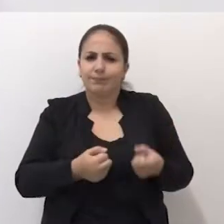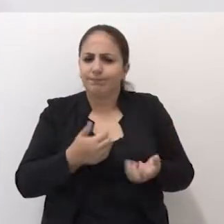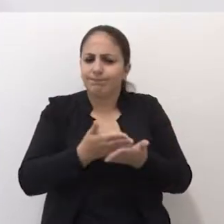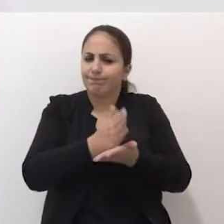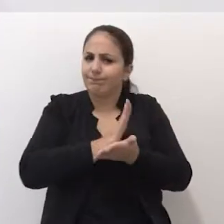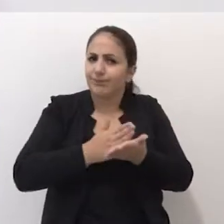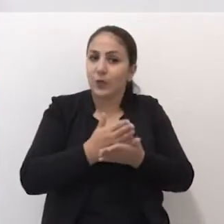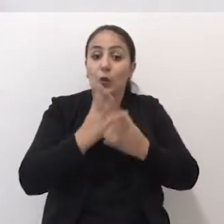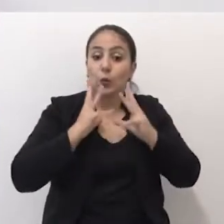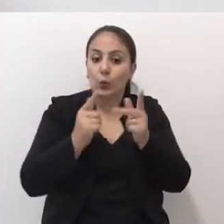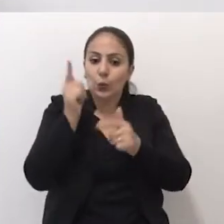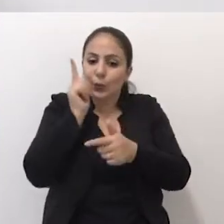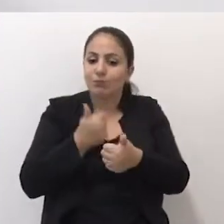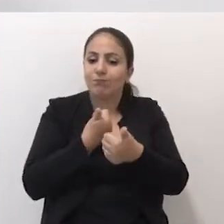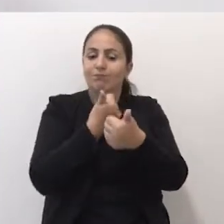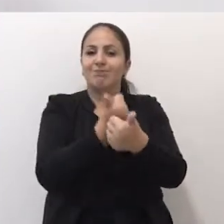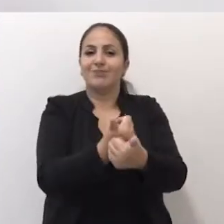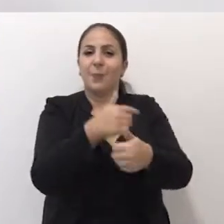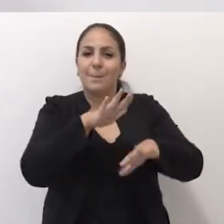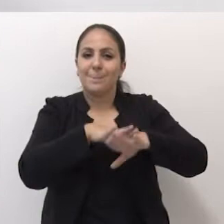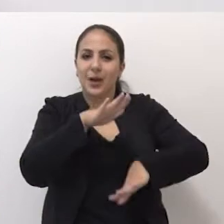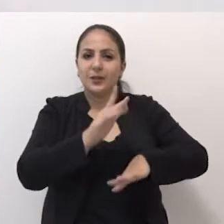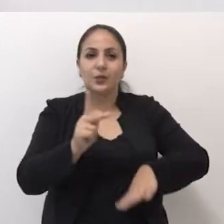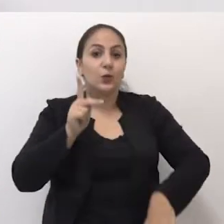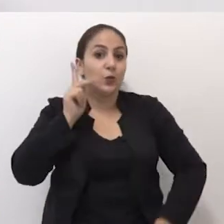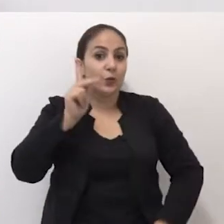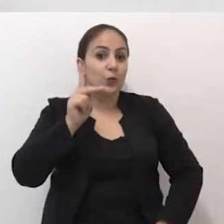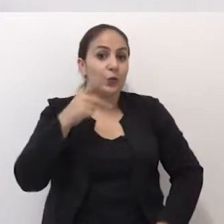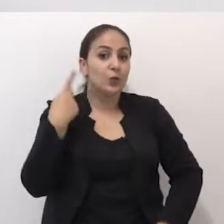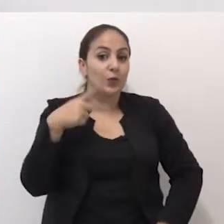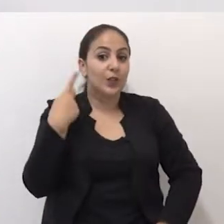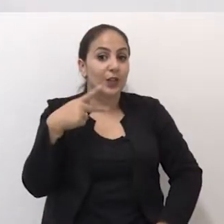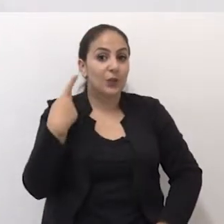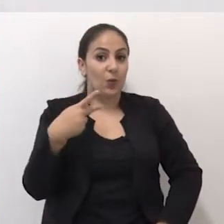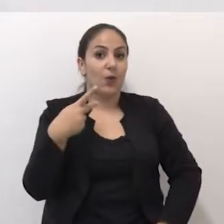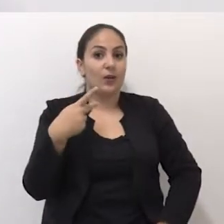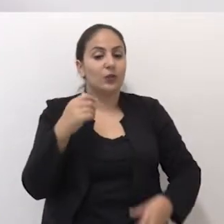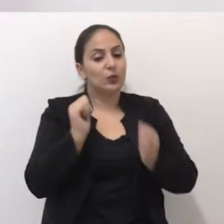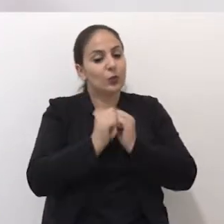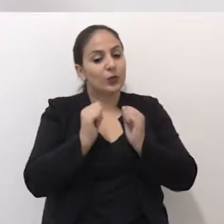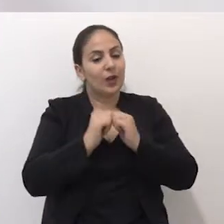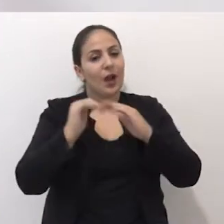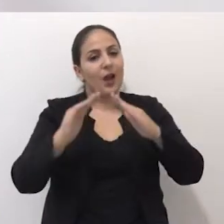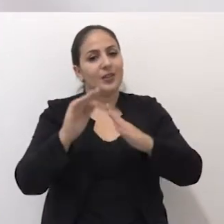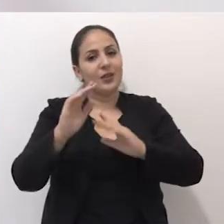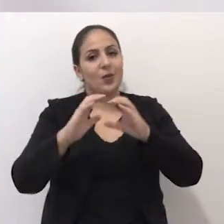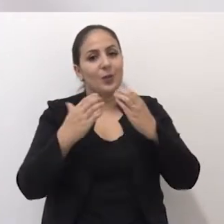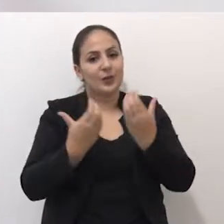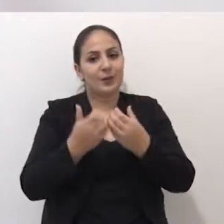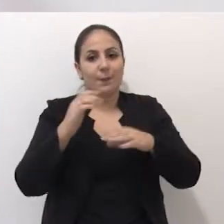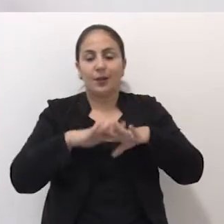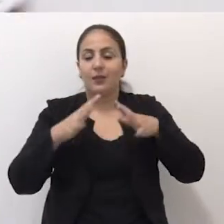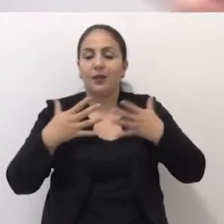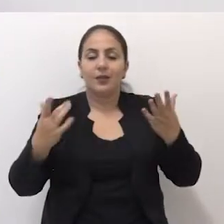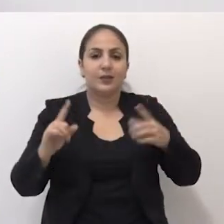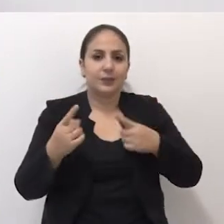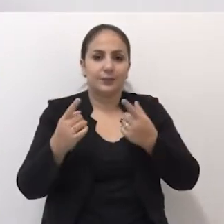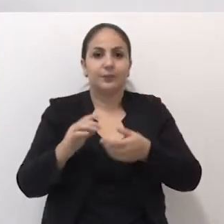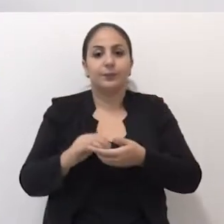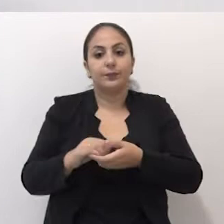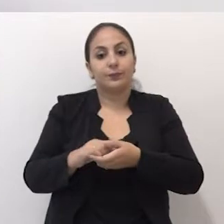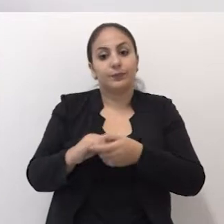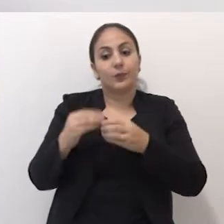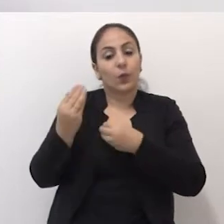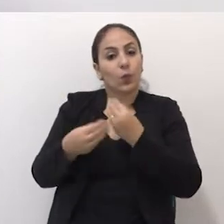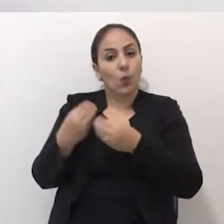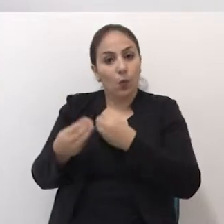aproximar um pouco mais os vereadores à casa da comunidade. Isso acho que é o grande desafio. E como,